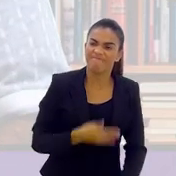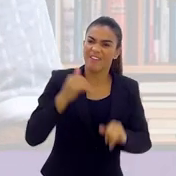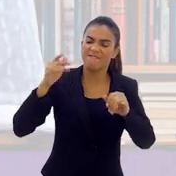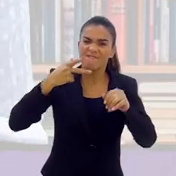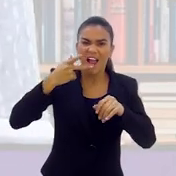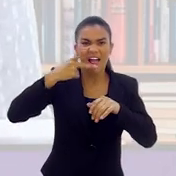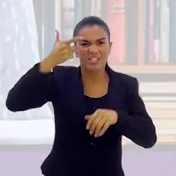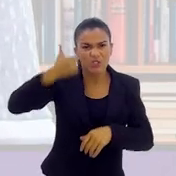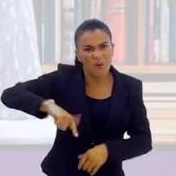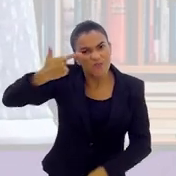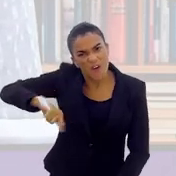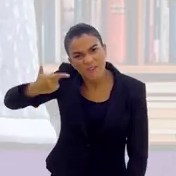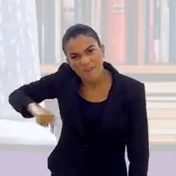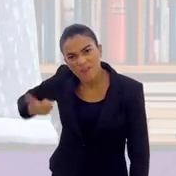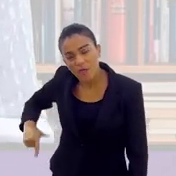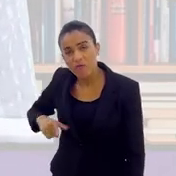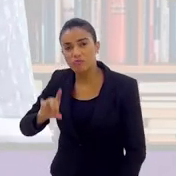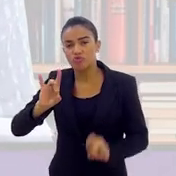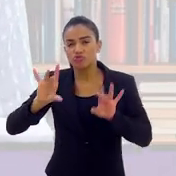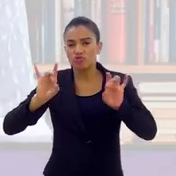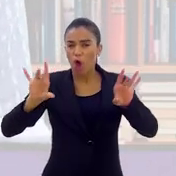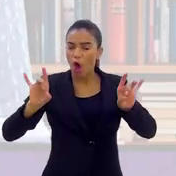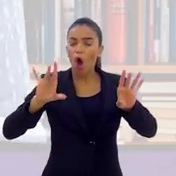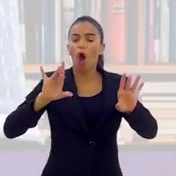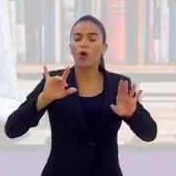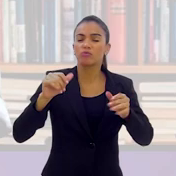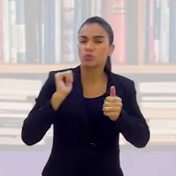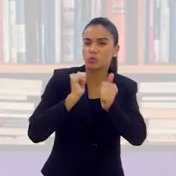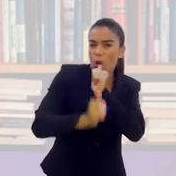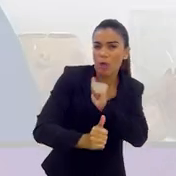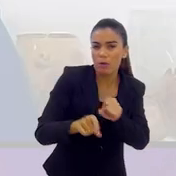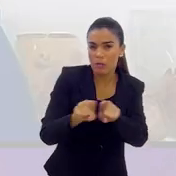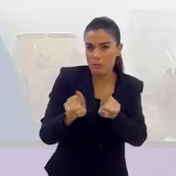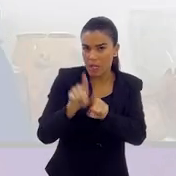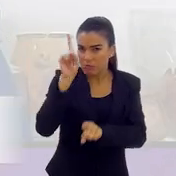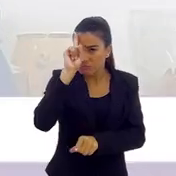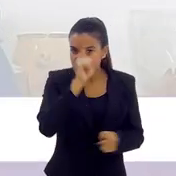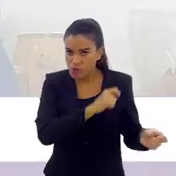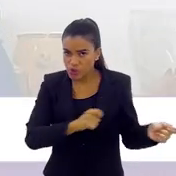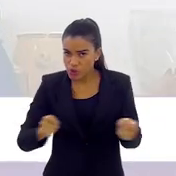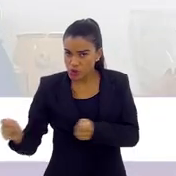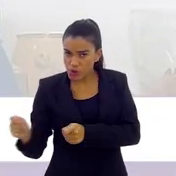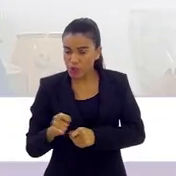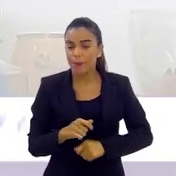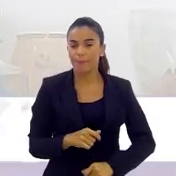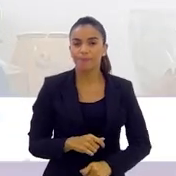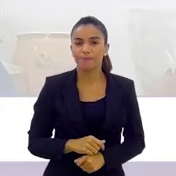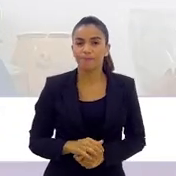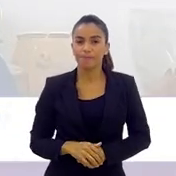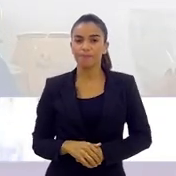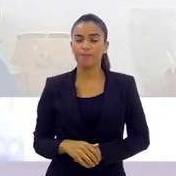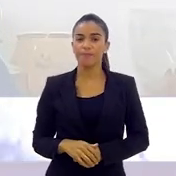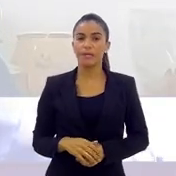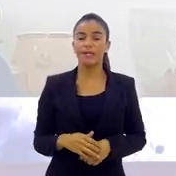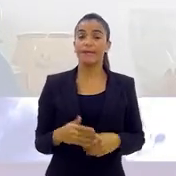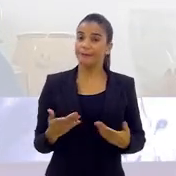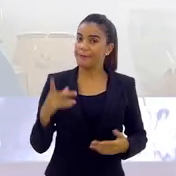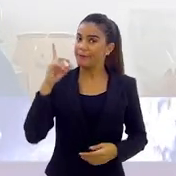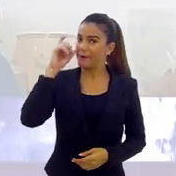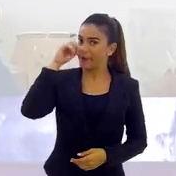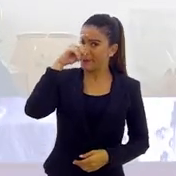tratar desse tema violência, não só no esporte, mas no dia a dia? São coisas